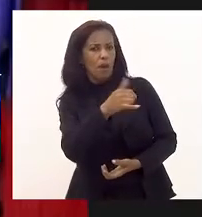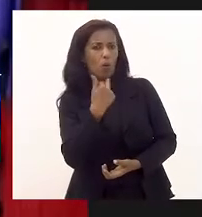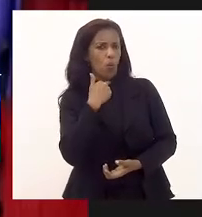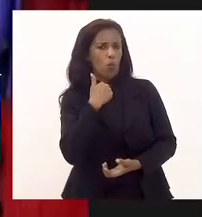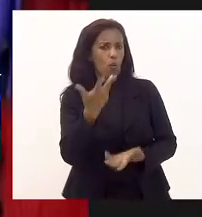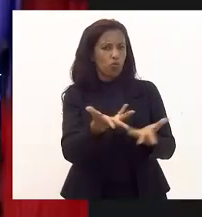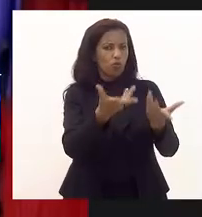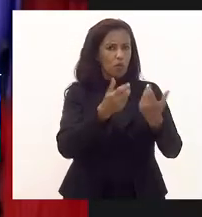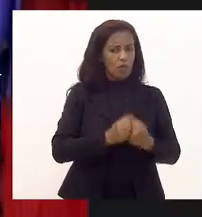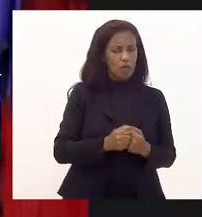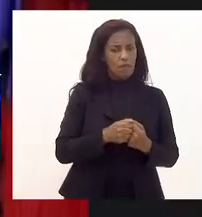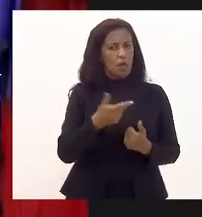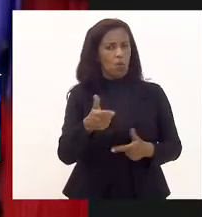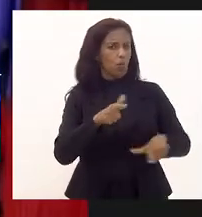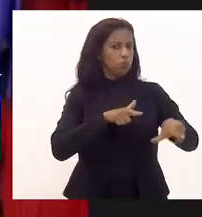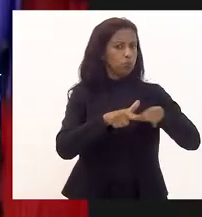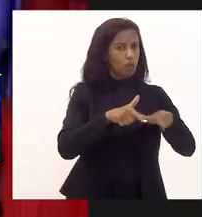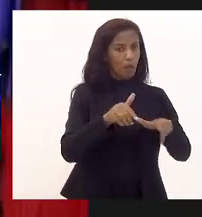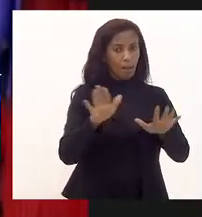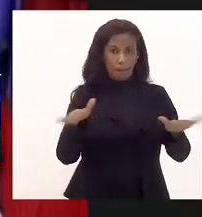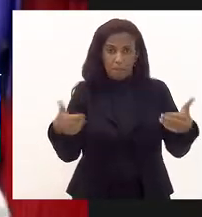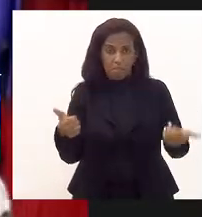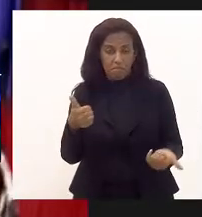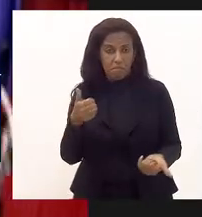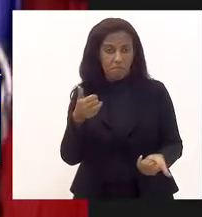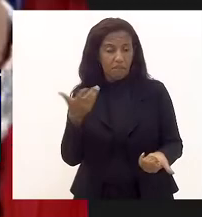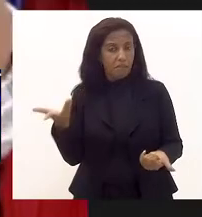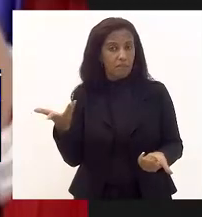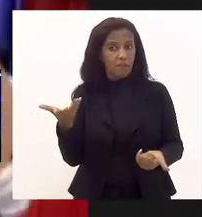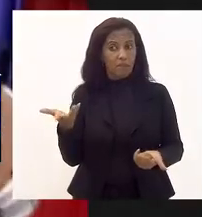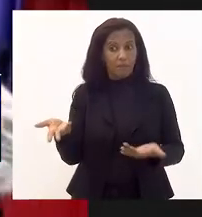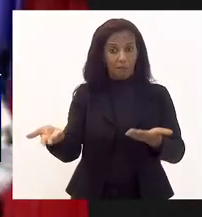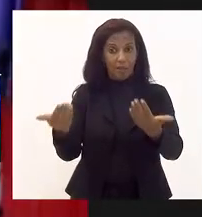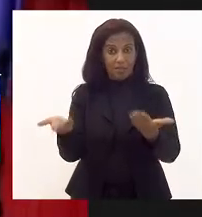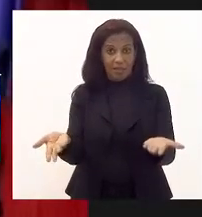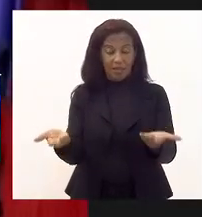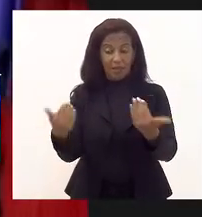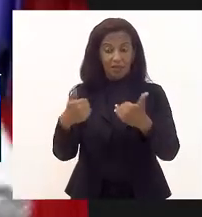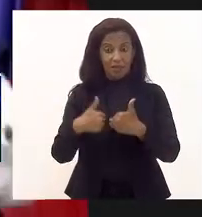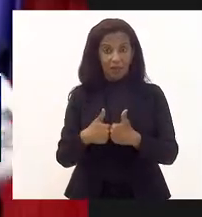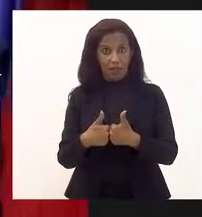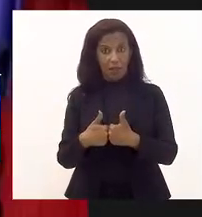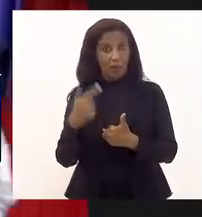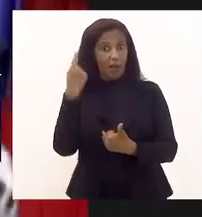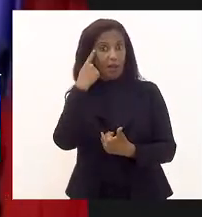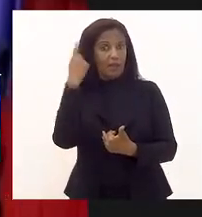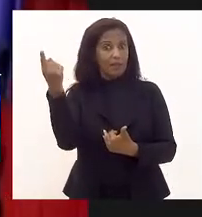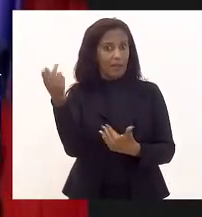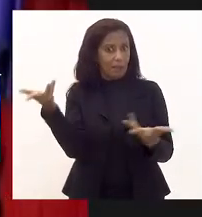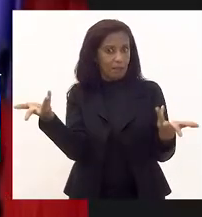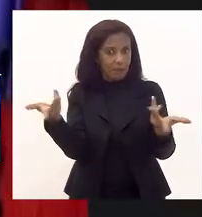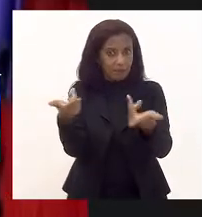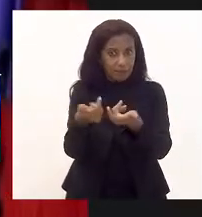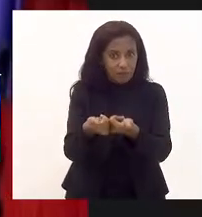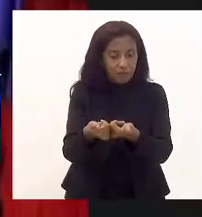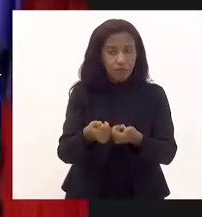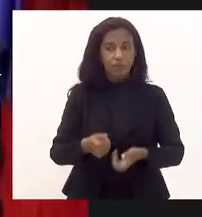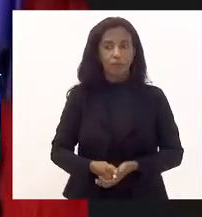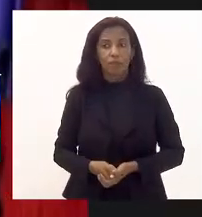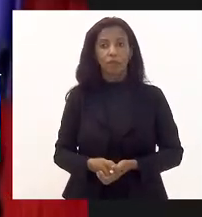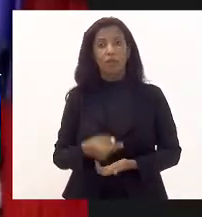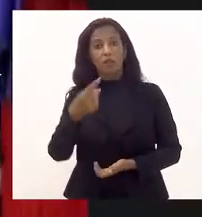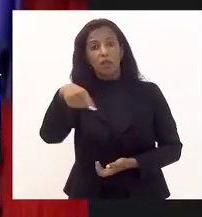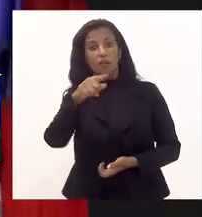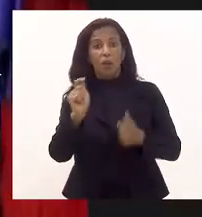receber ou manejar, beleza. Mas aí veio o Instituto a ideia brilhante que